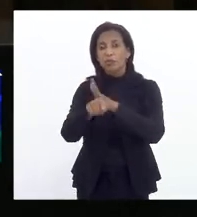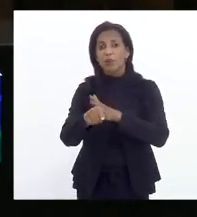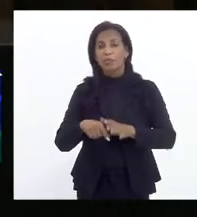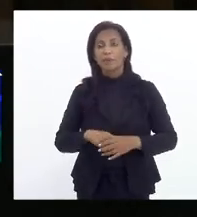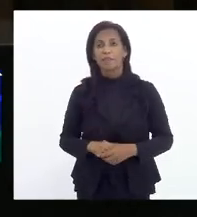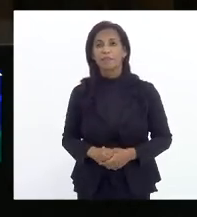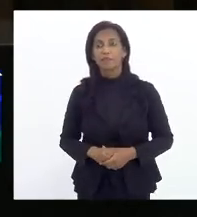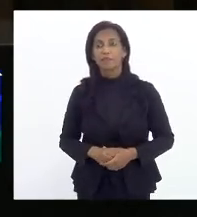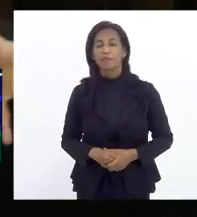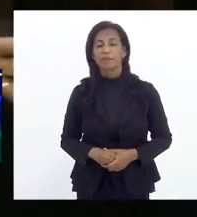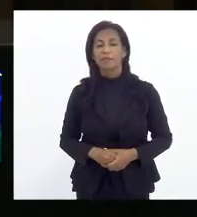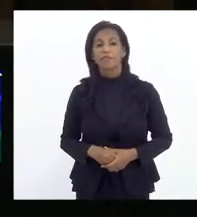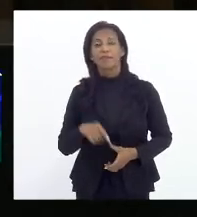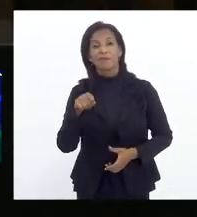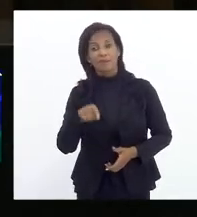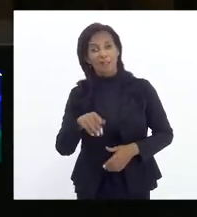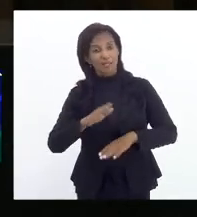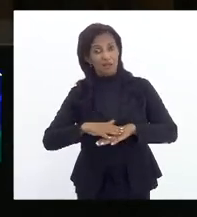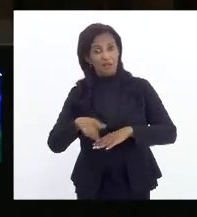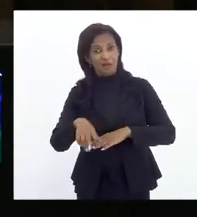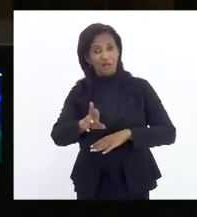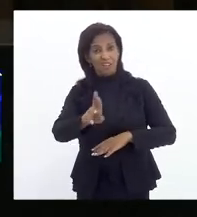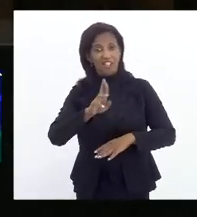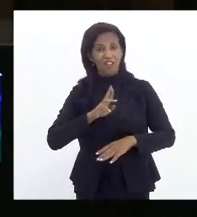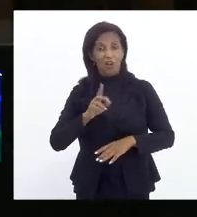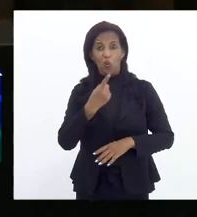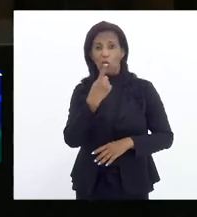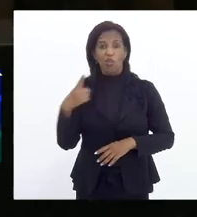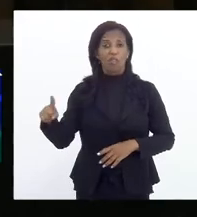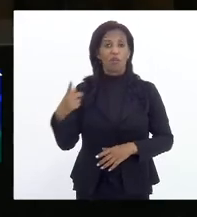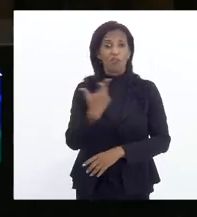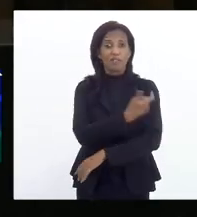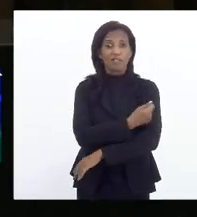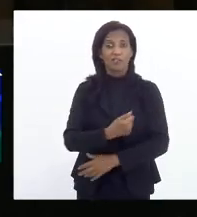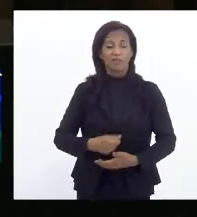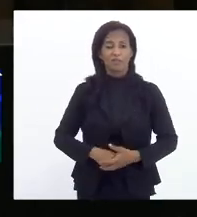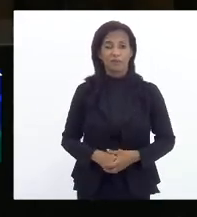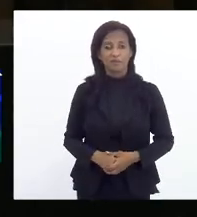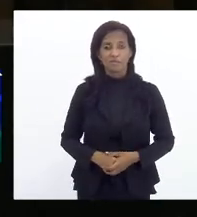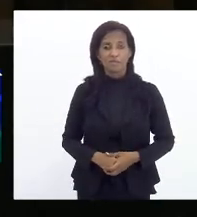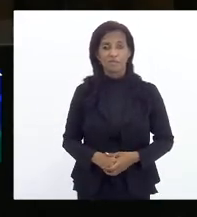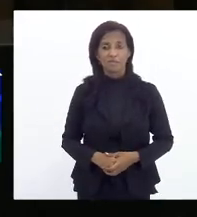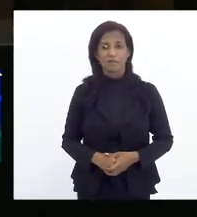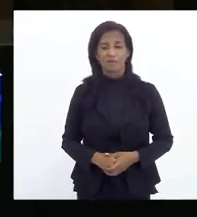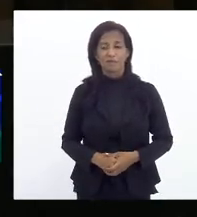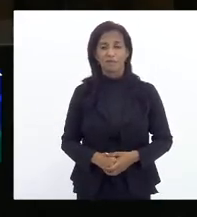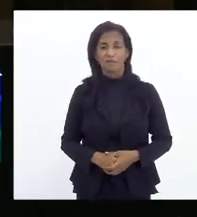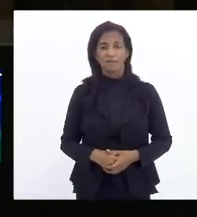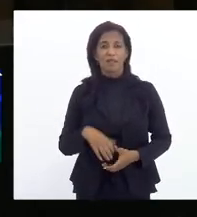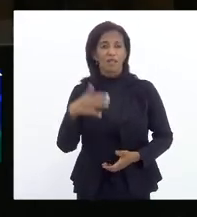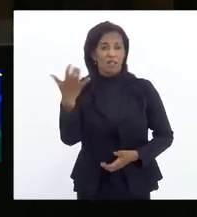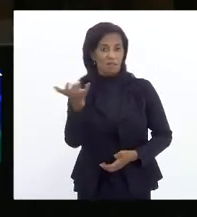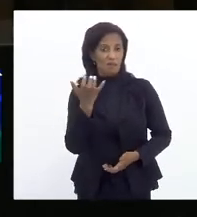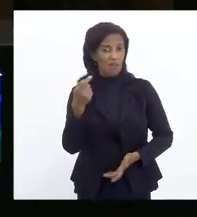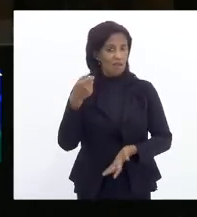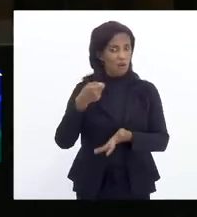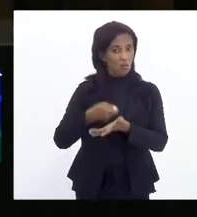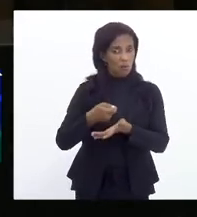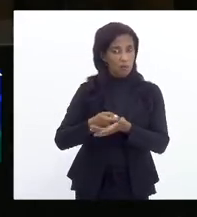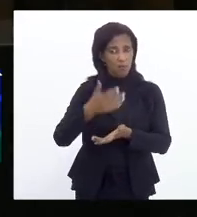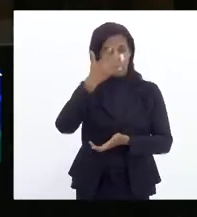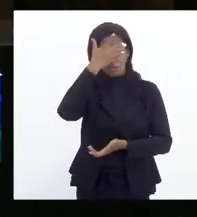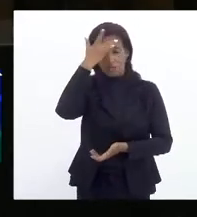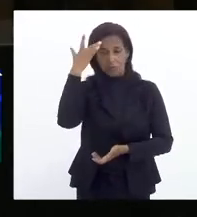meu irmão, e ele responde, os não vacinados querem obrigar as